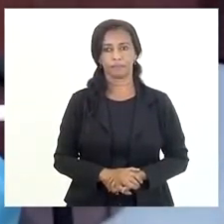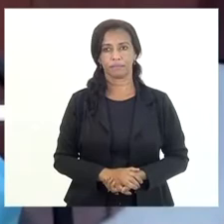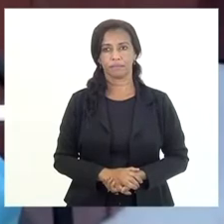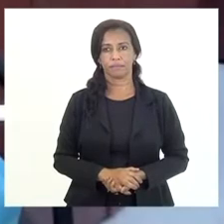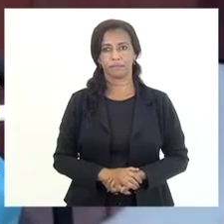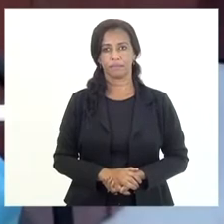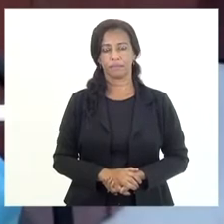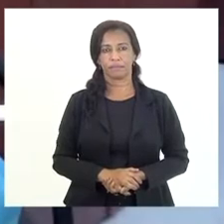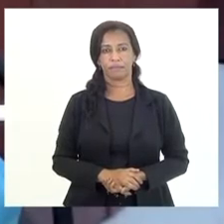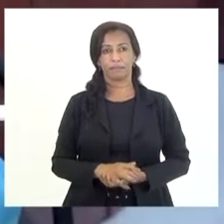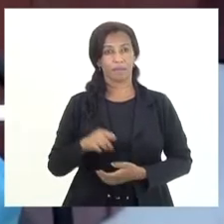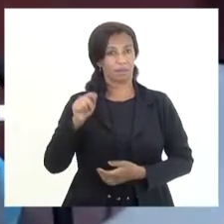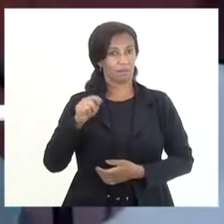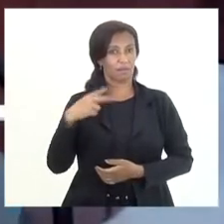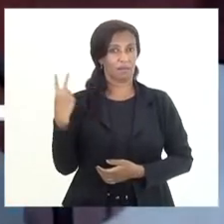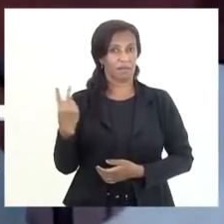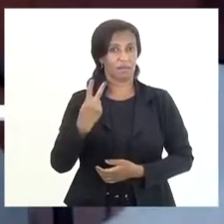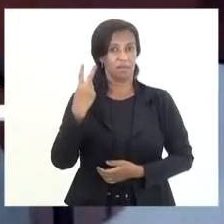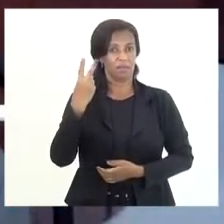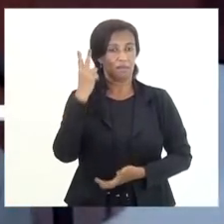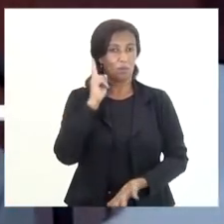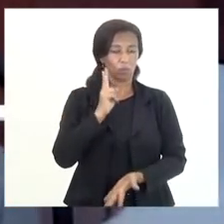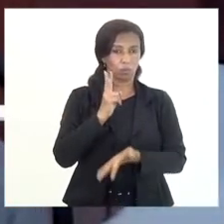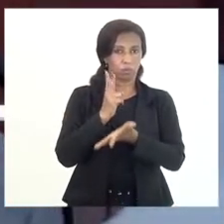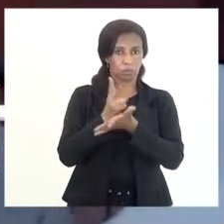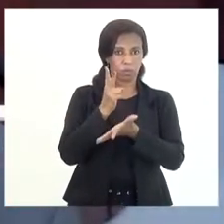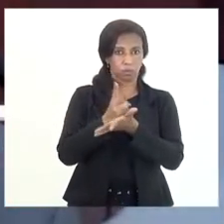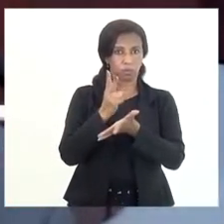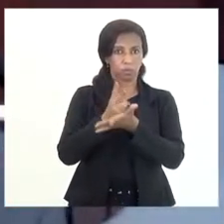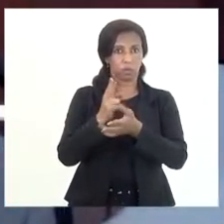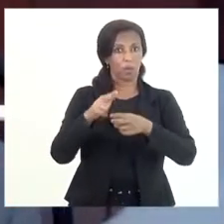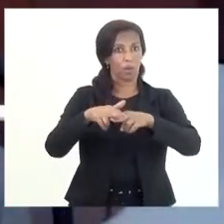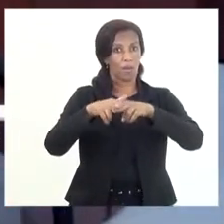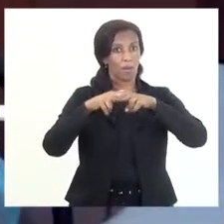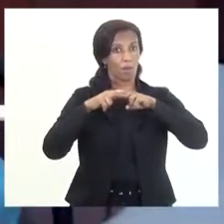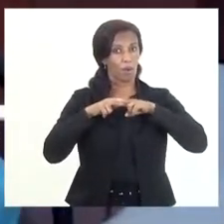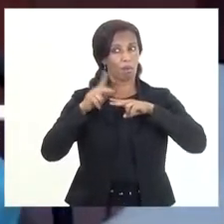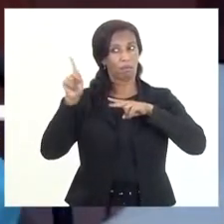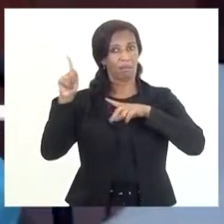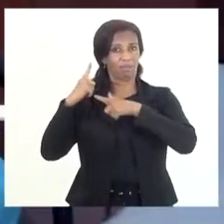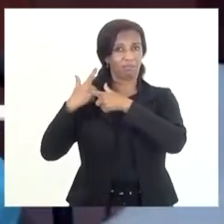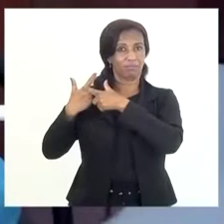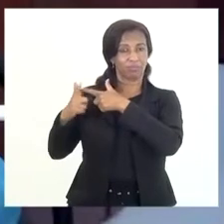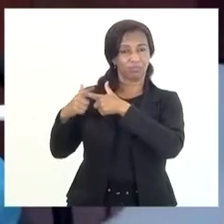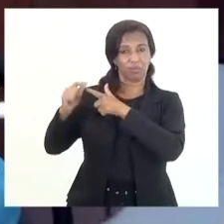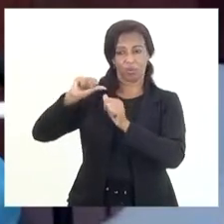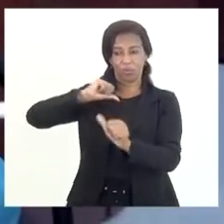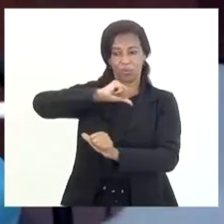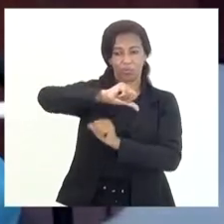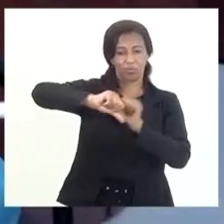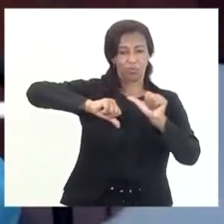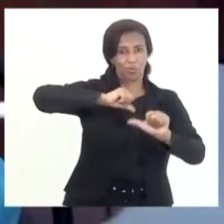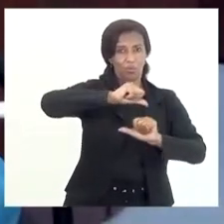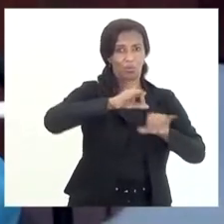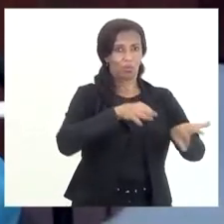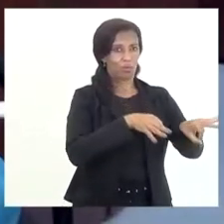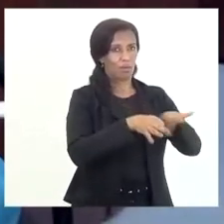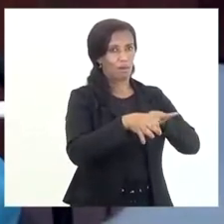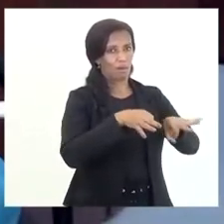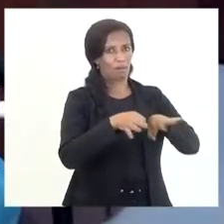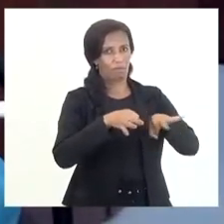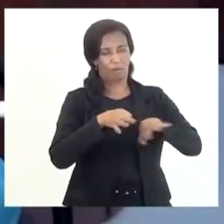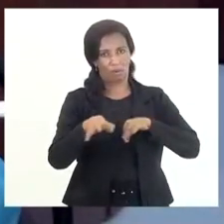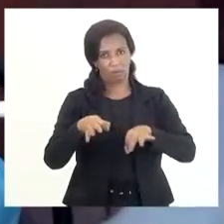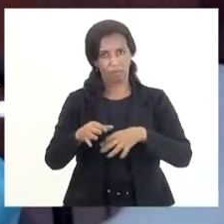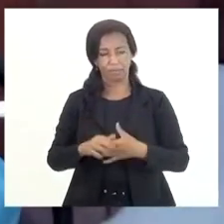e esse valor se manteve por causa daquele reflexo de uma mudança na forma da autuação